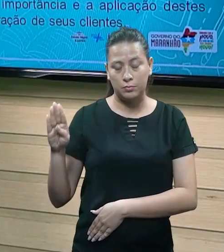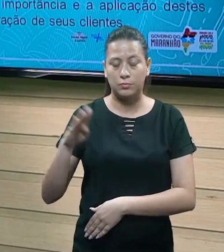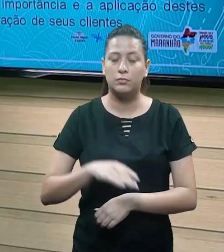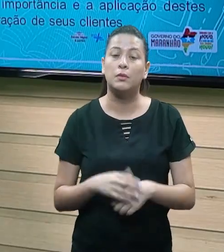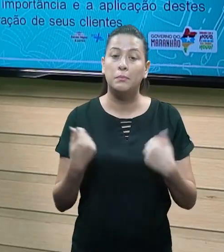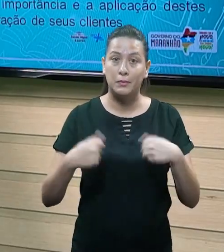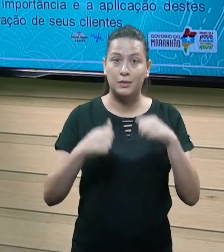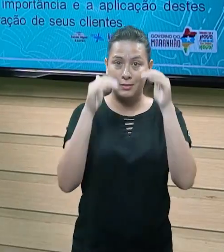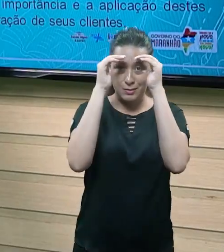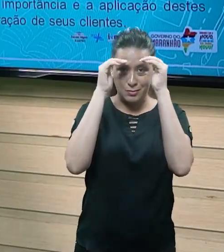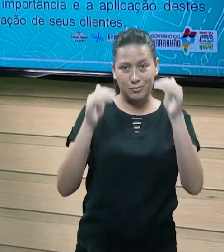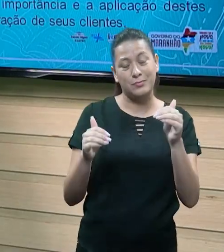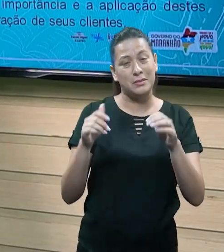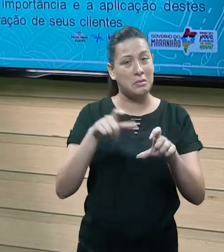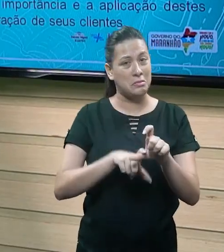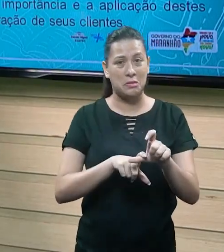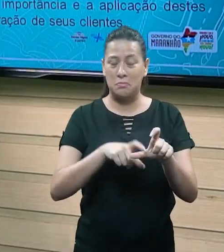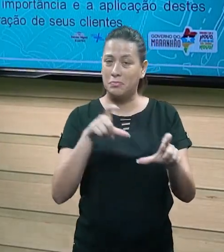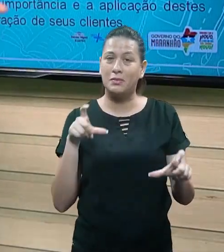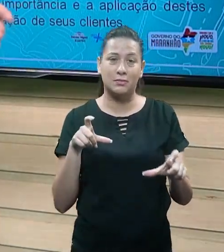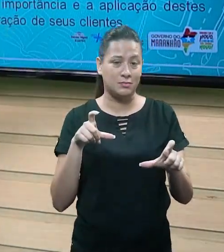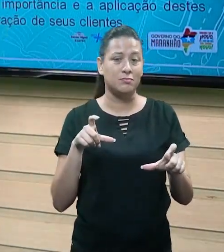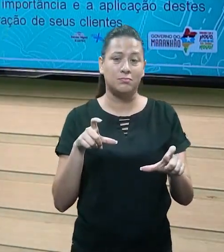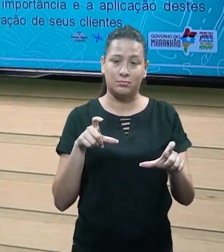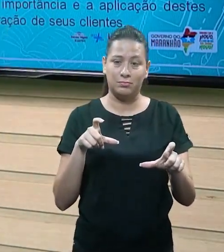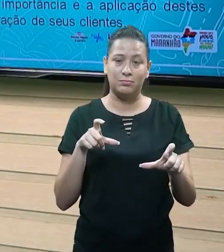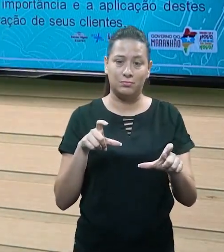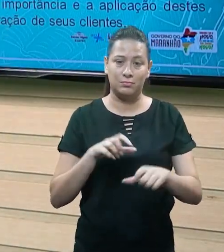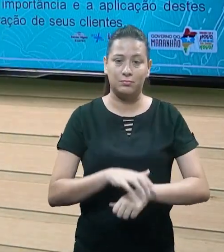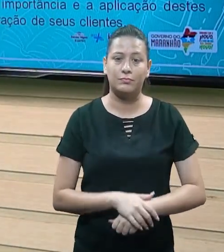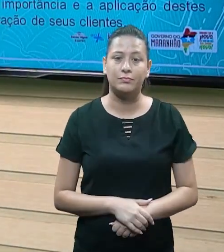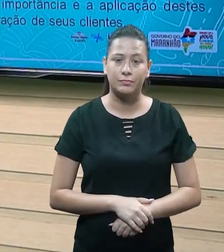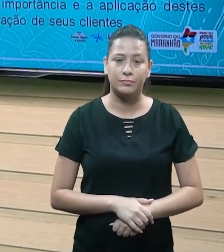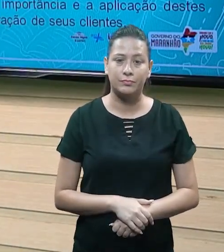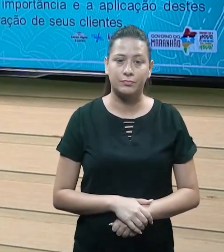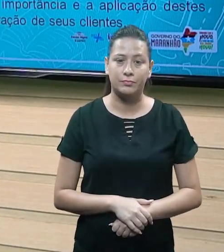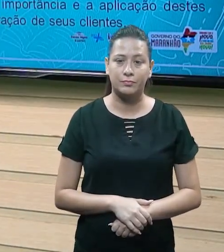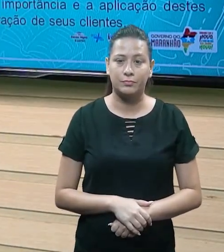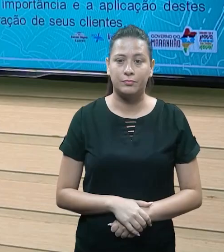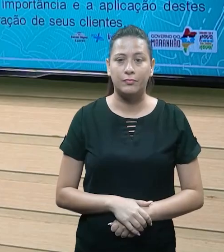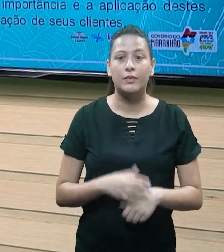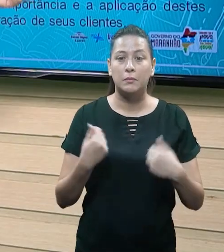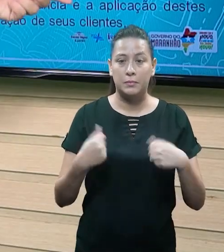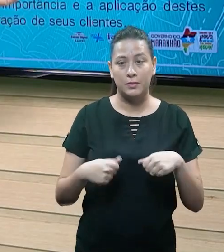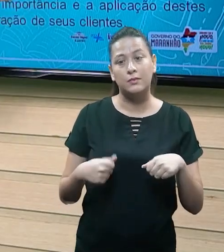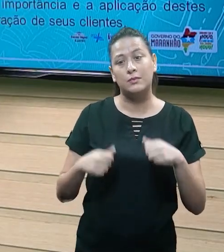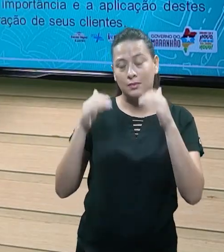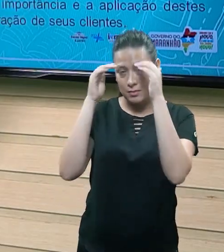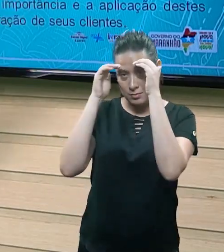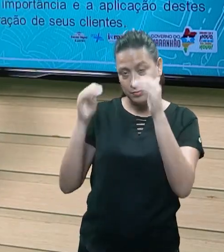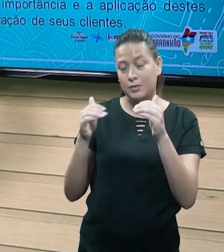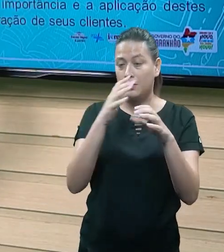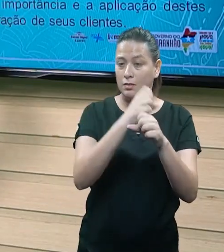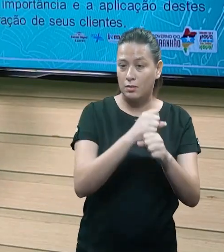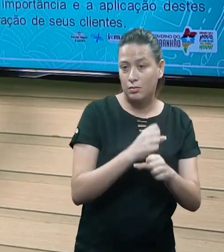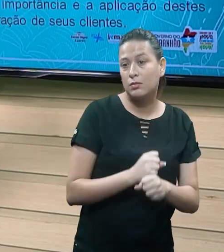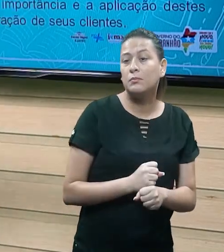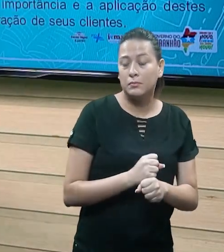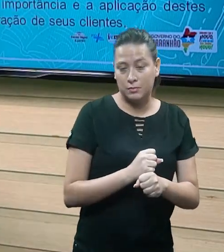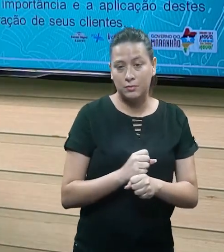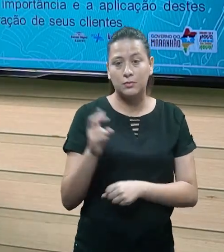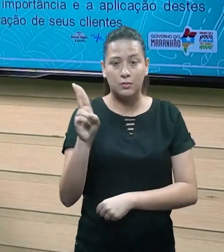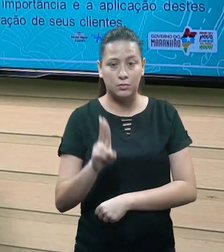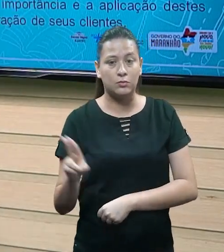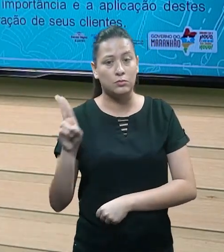independente da área de atuação, tá? Como deixou claro aqui no final, ó, devem ser respeitados tanto na contabilidade aplicada no setor privado